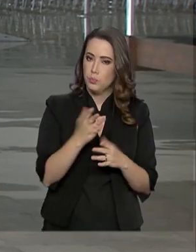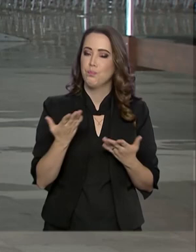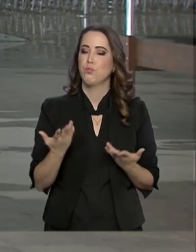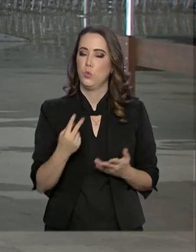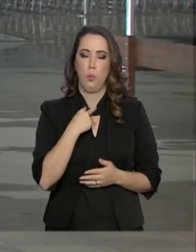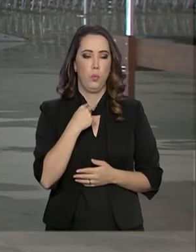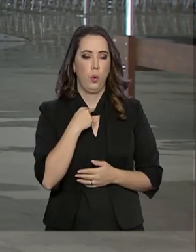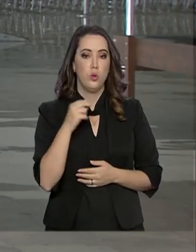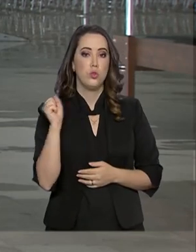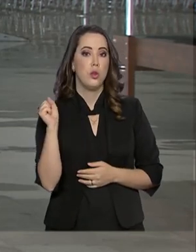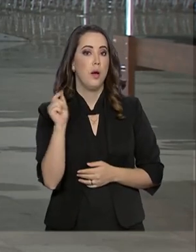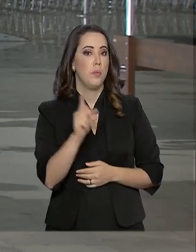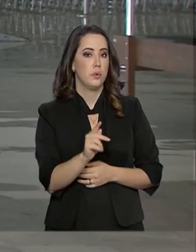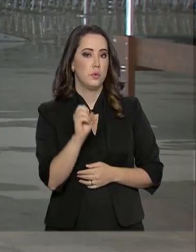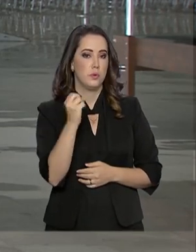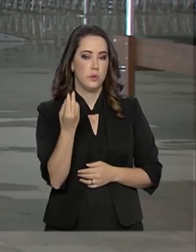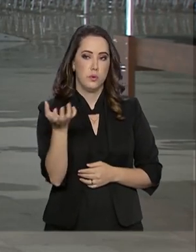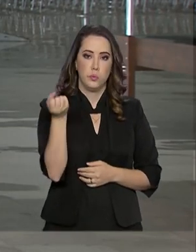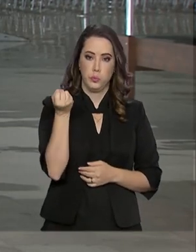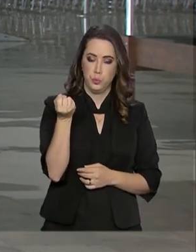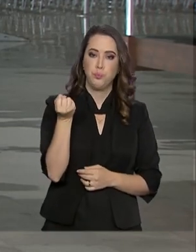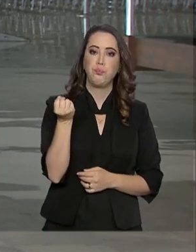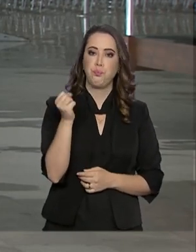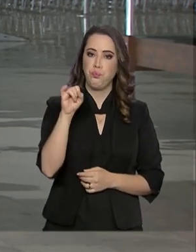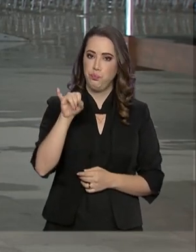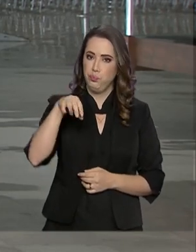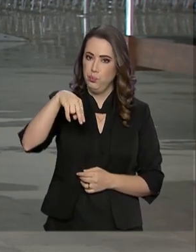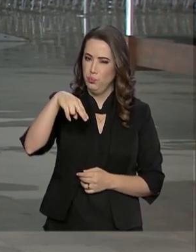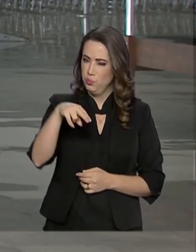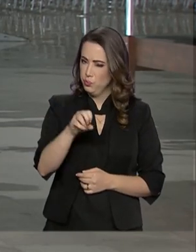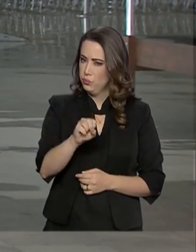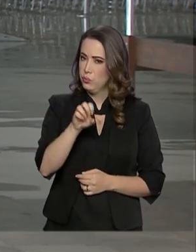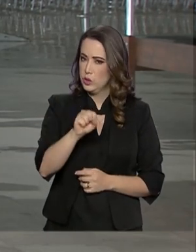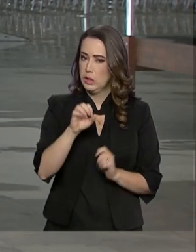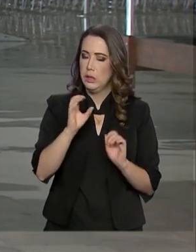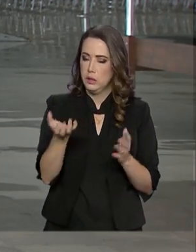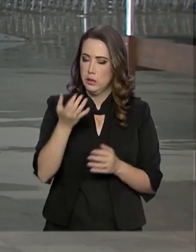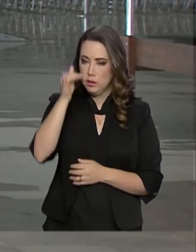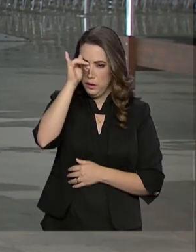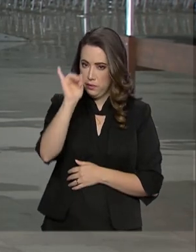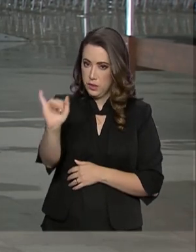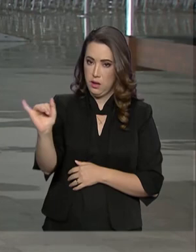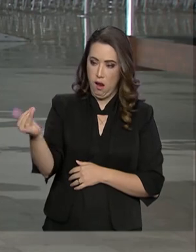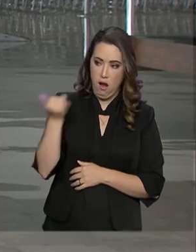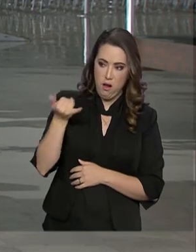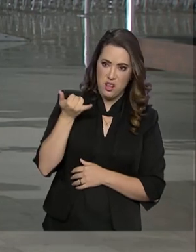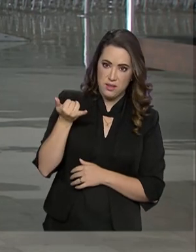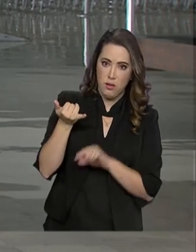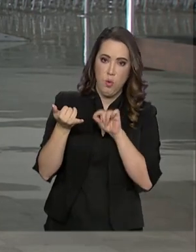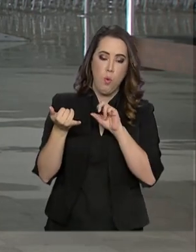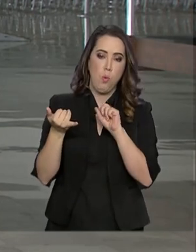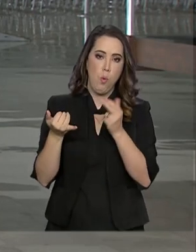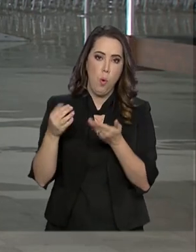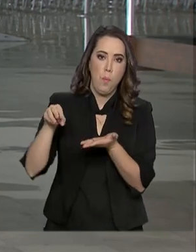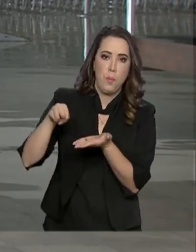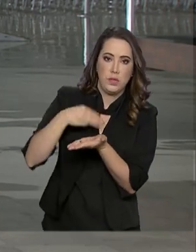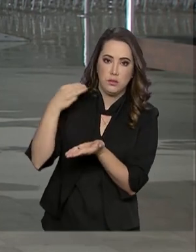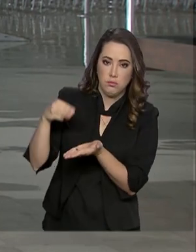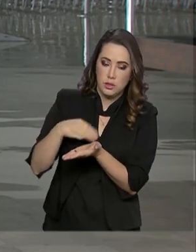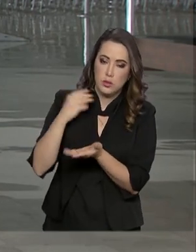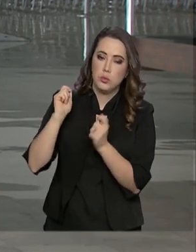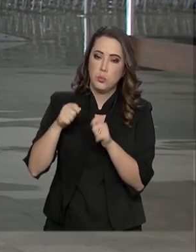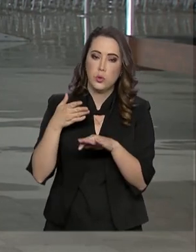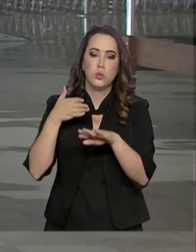são o principal alvo dessas empresas que quiserem evitar esse tipo de ligação e mensagens indesejadas,